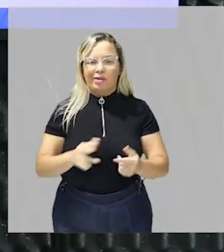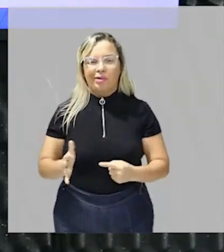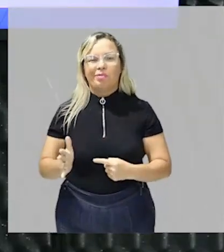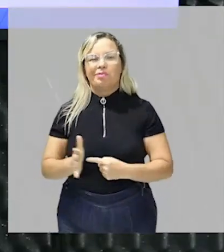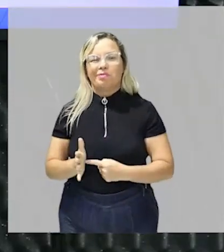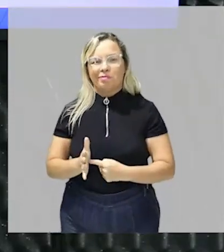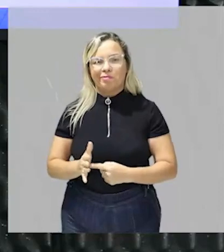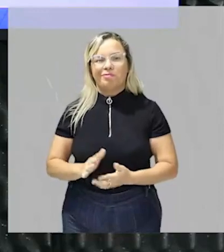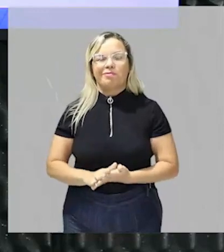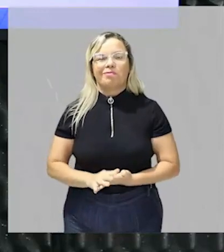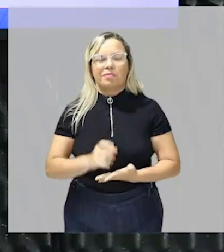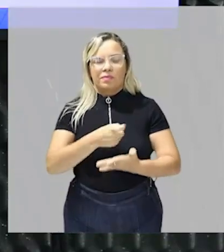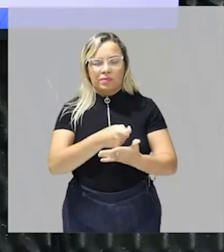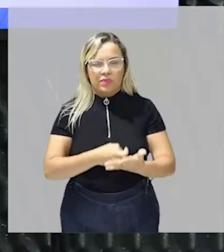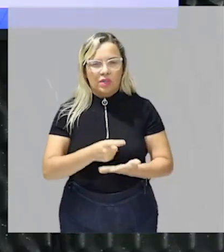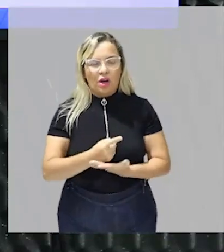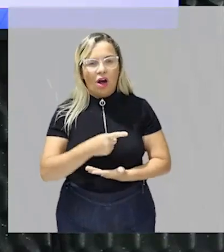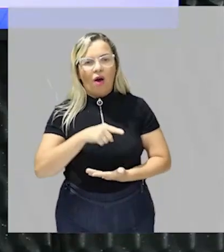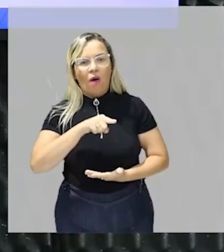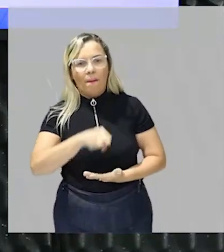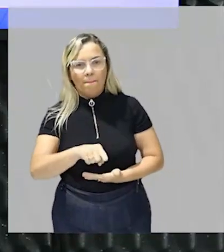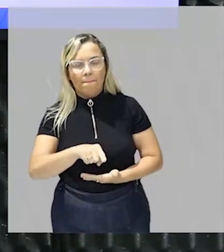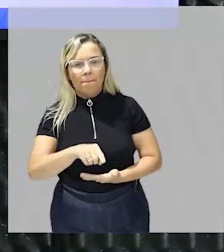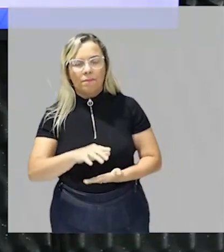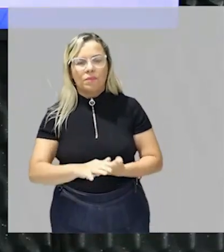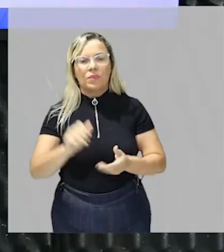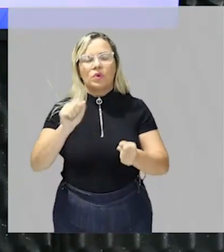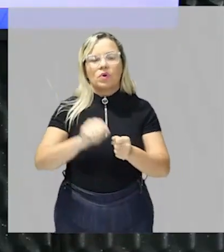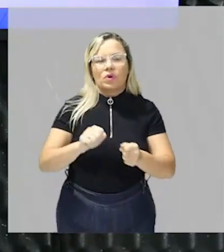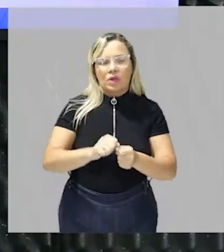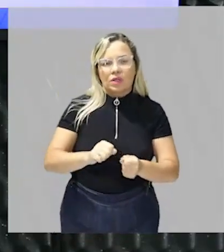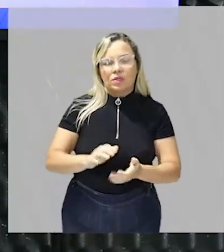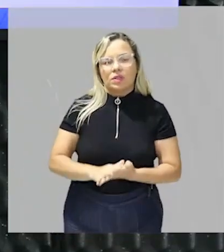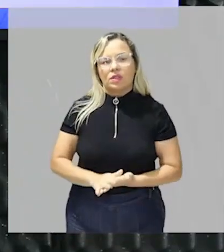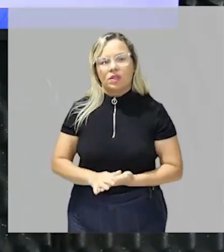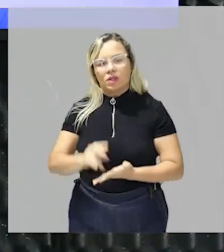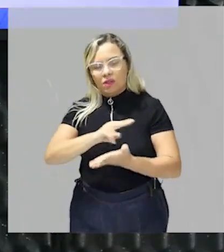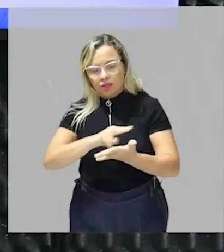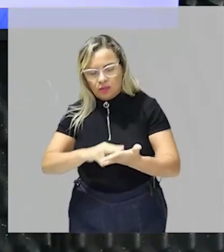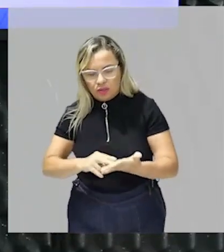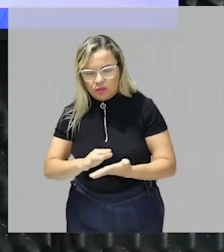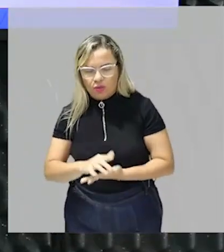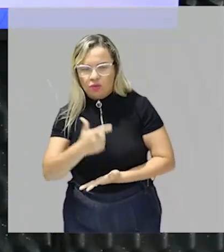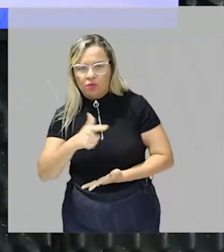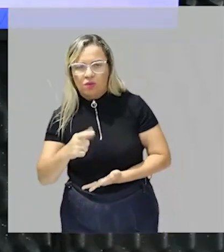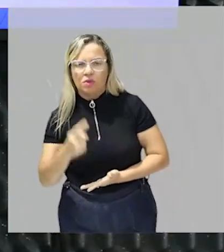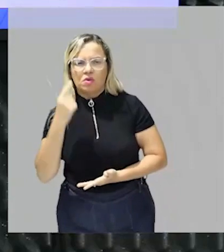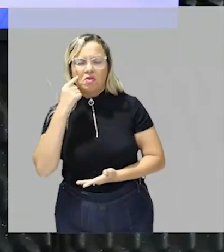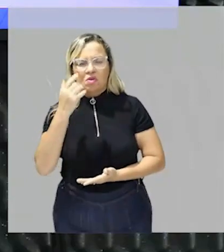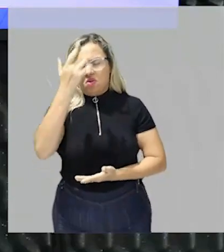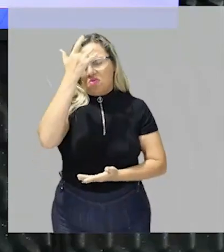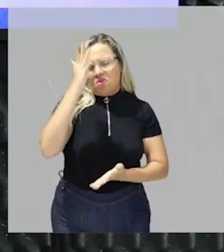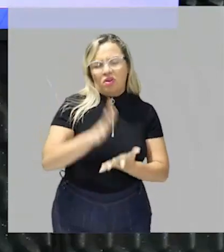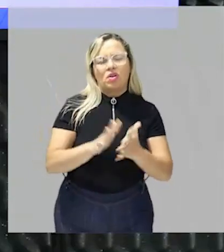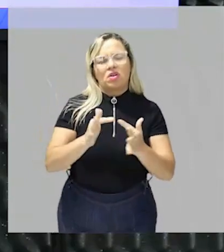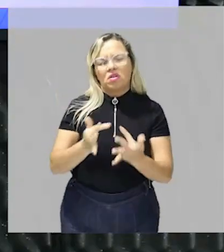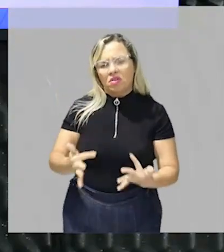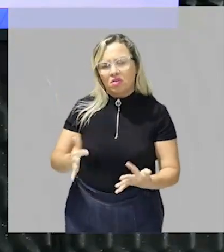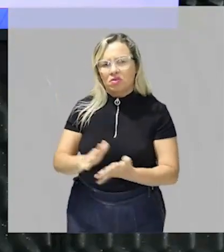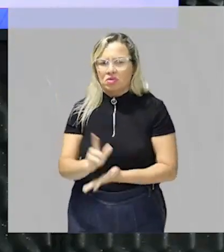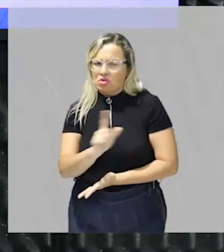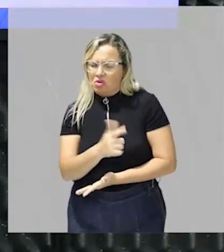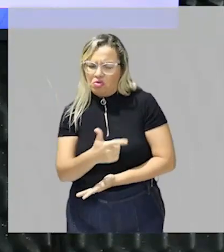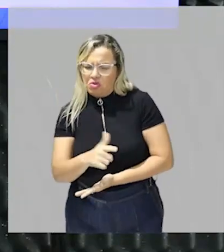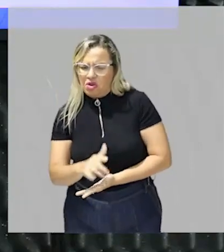então vocês fazendo a leitura do texto vocês não vão ter dúvida é uma questão bem fácil bem simples não dá para